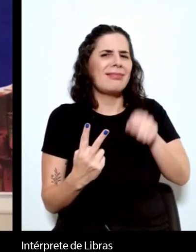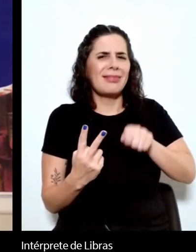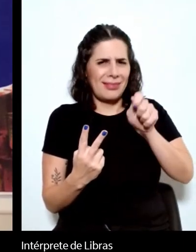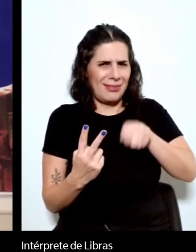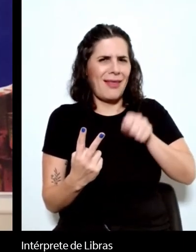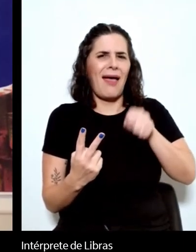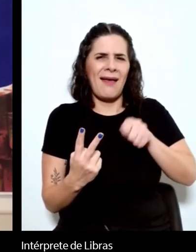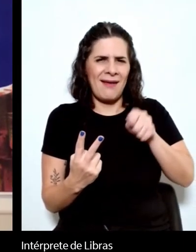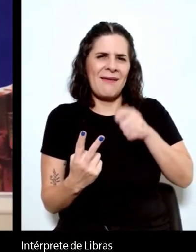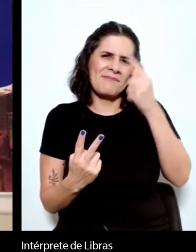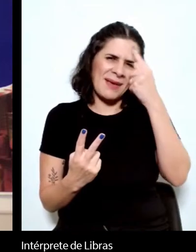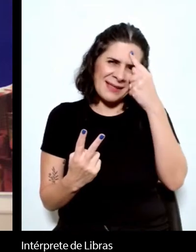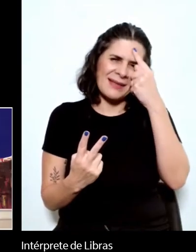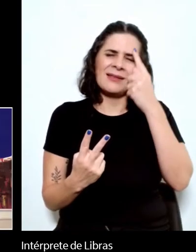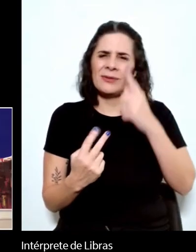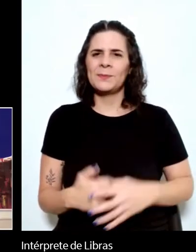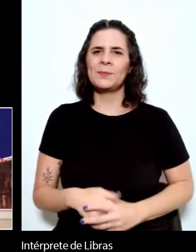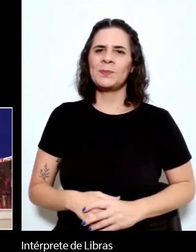frente esses fatores